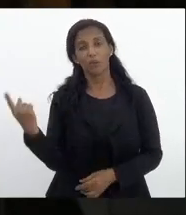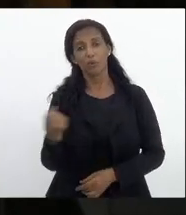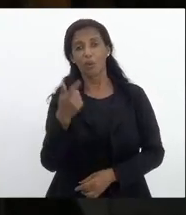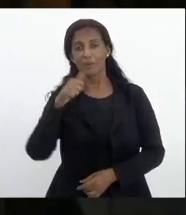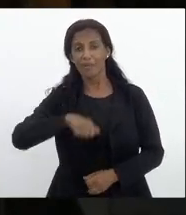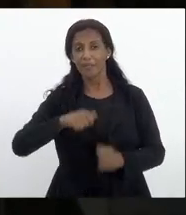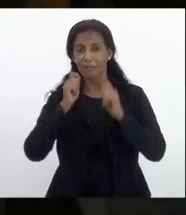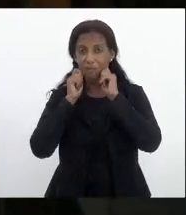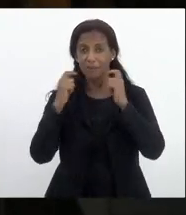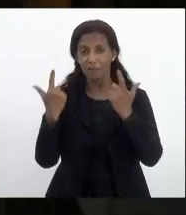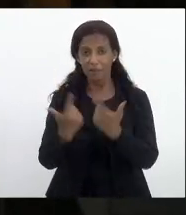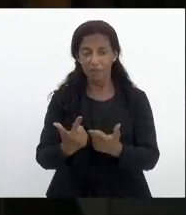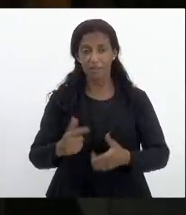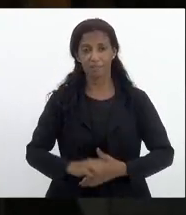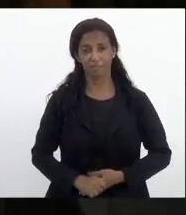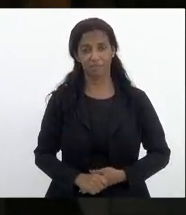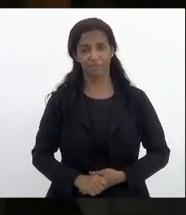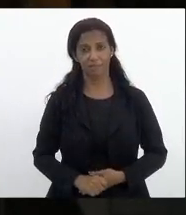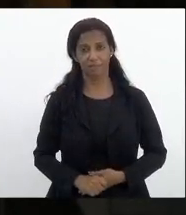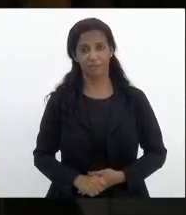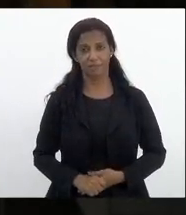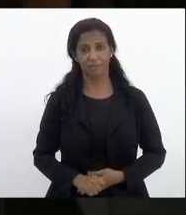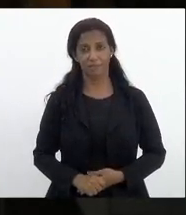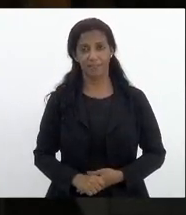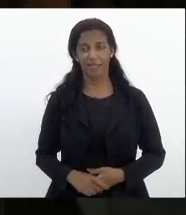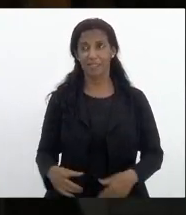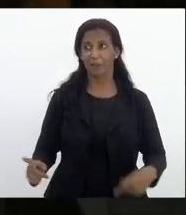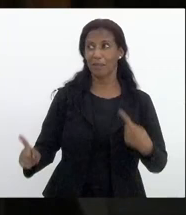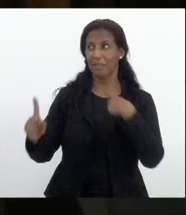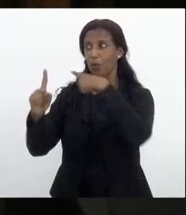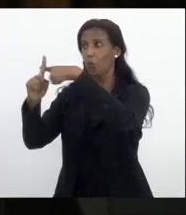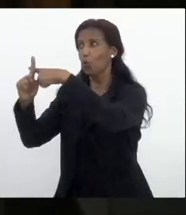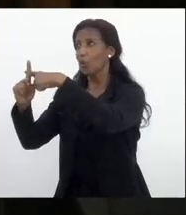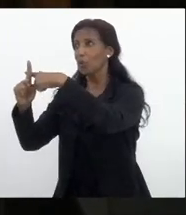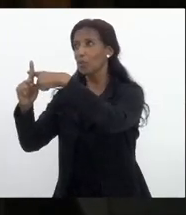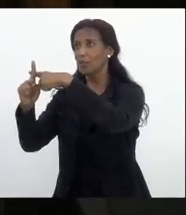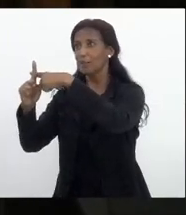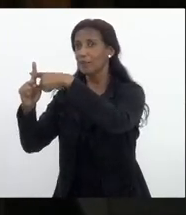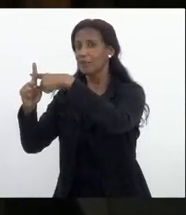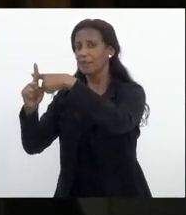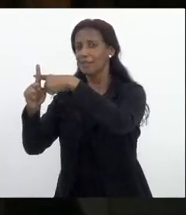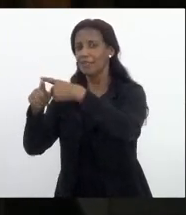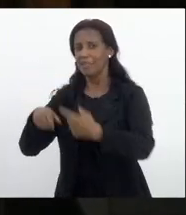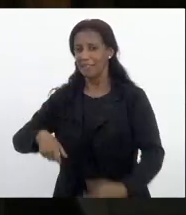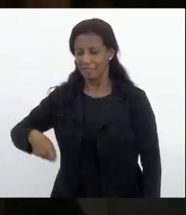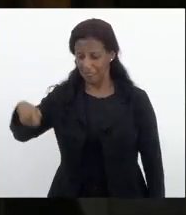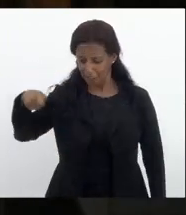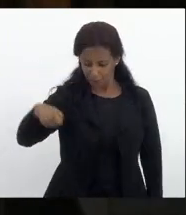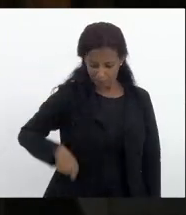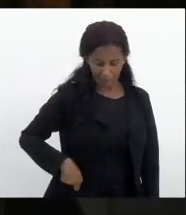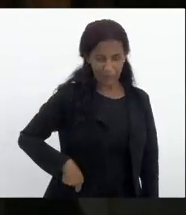parlamento estamos entre a cruz e a espada